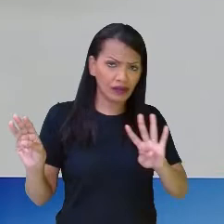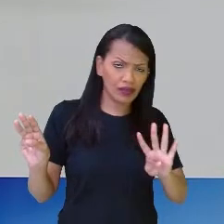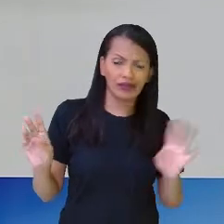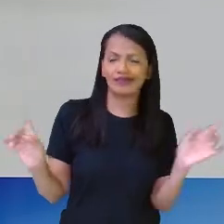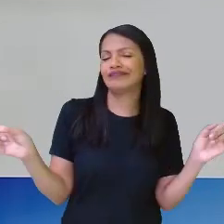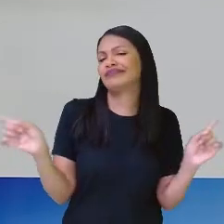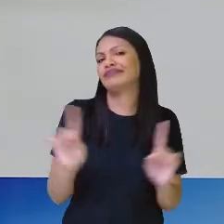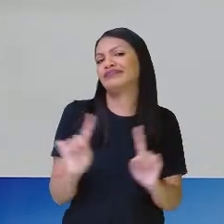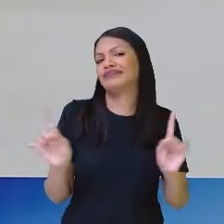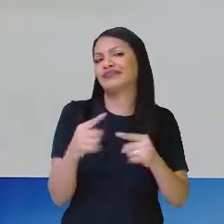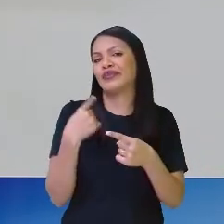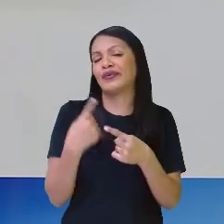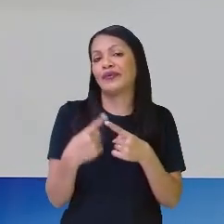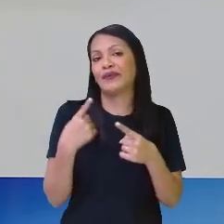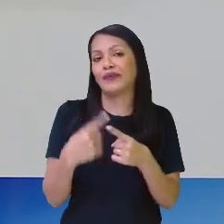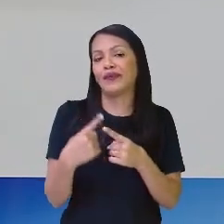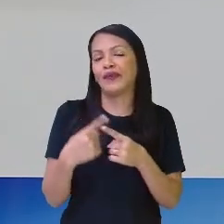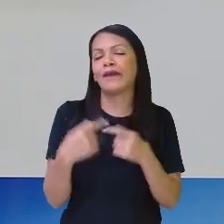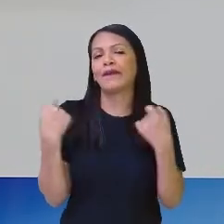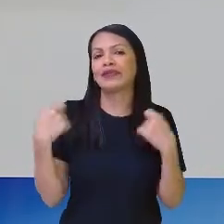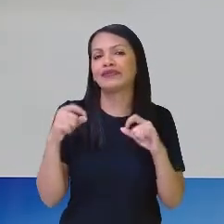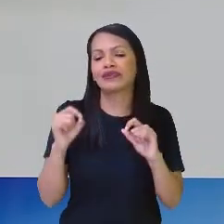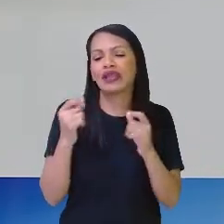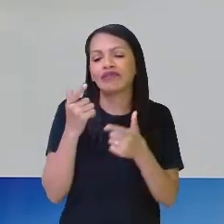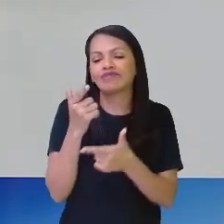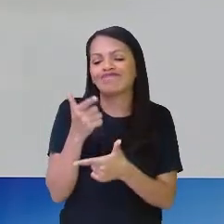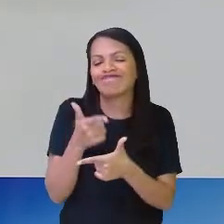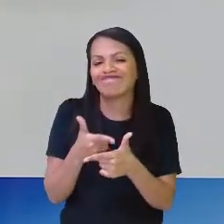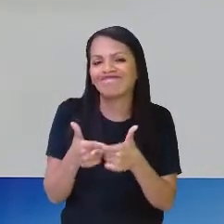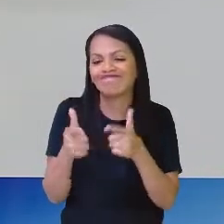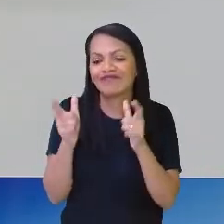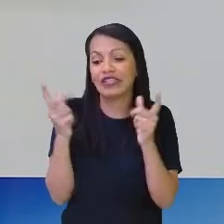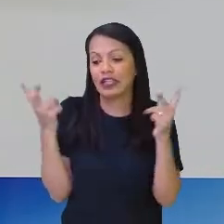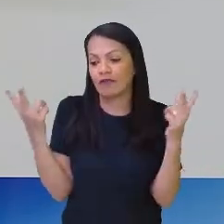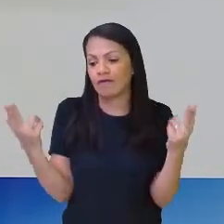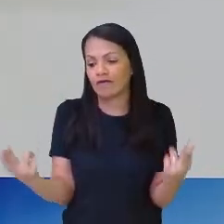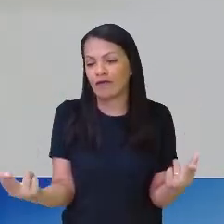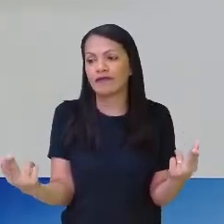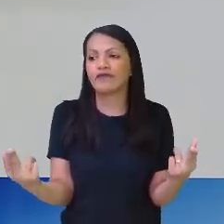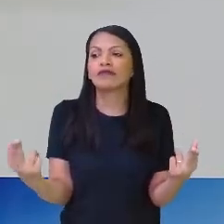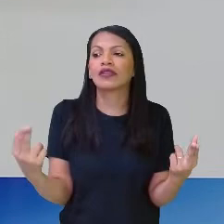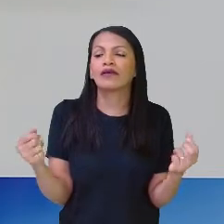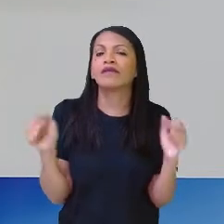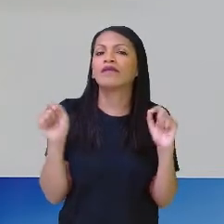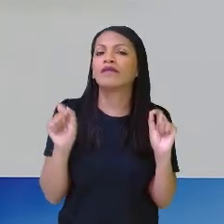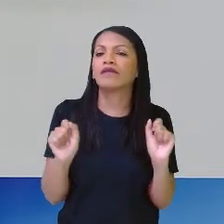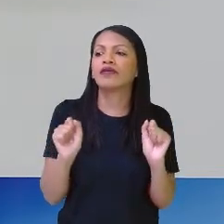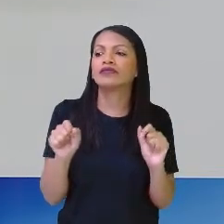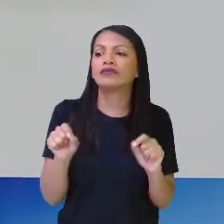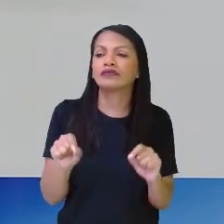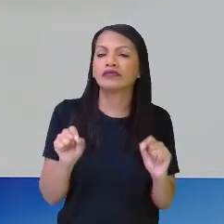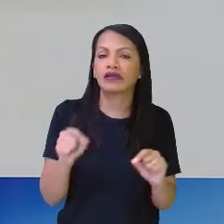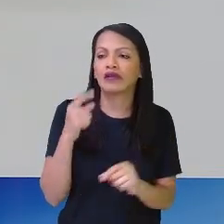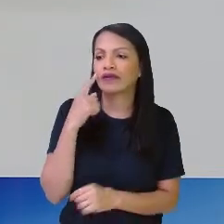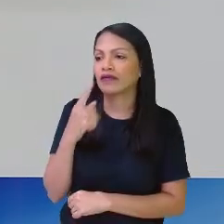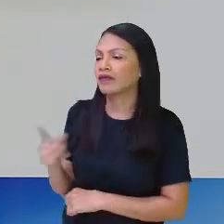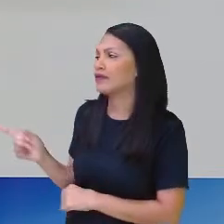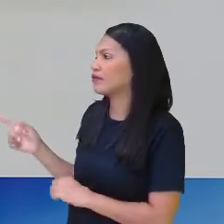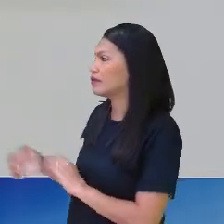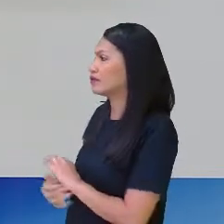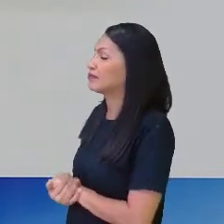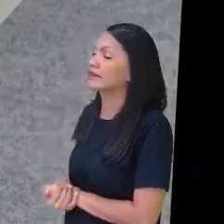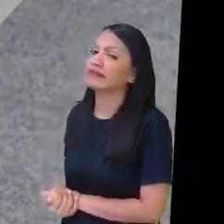Não, né? Porque o meio tem que ser igual. Então, eu tenho que fazer o quê? Eu posso fazer o seguinte, eu posso colocar